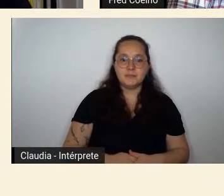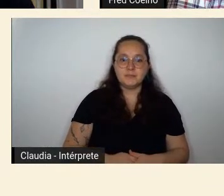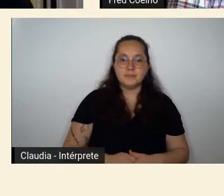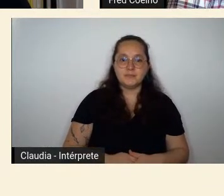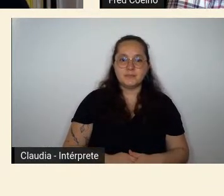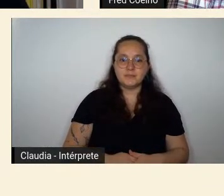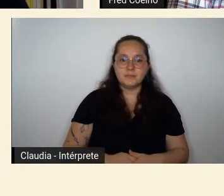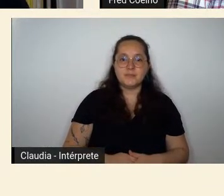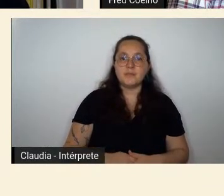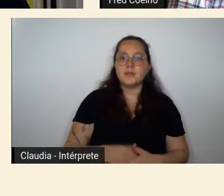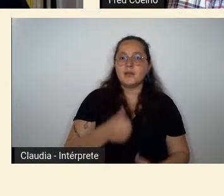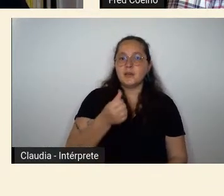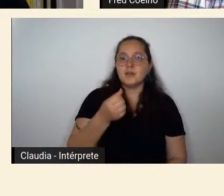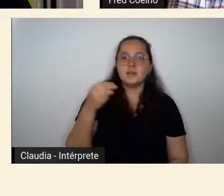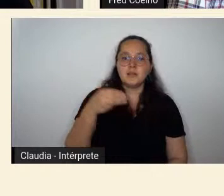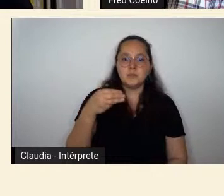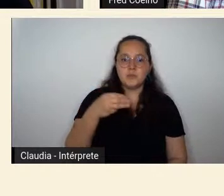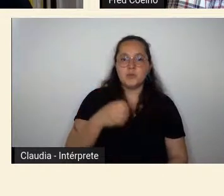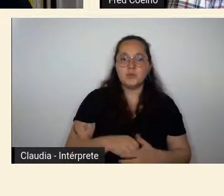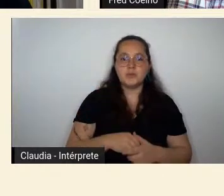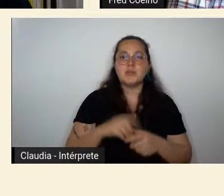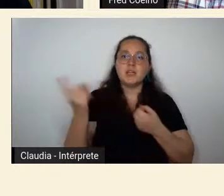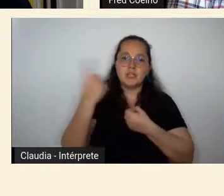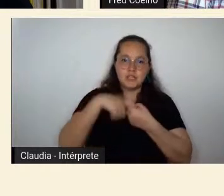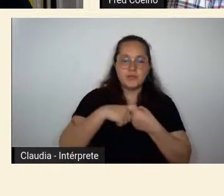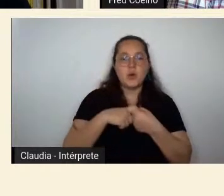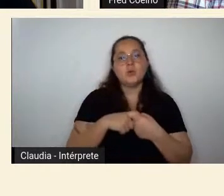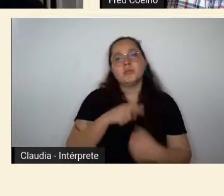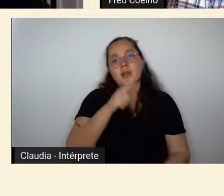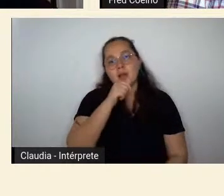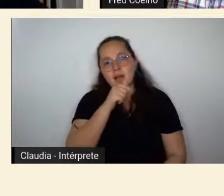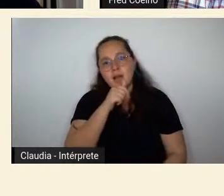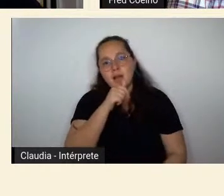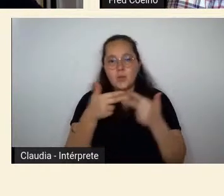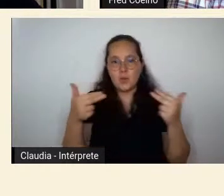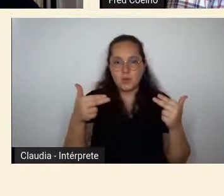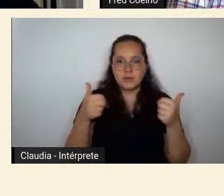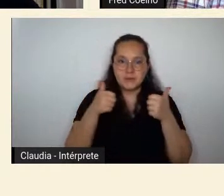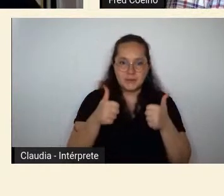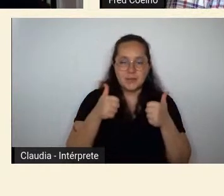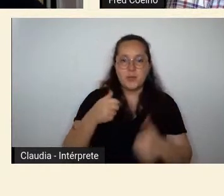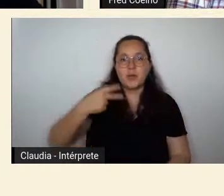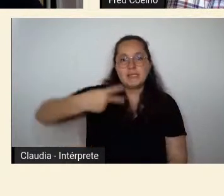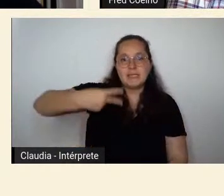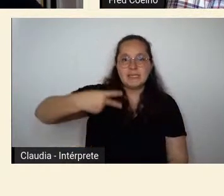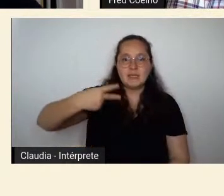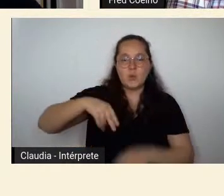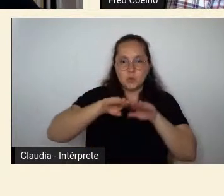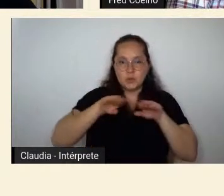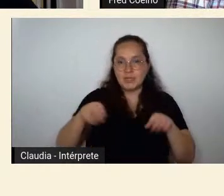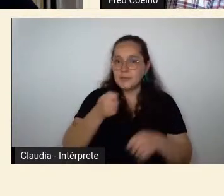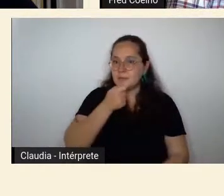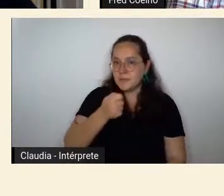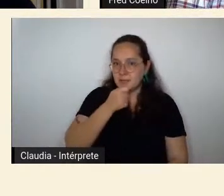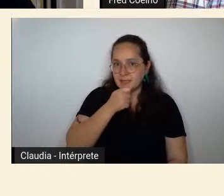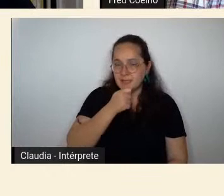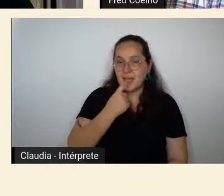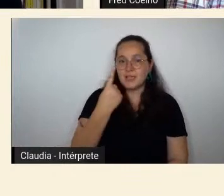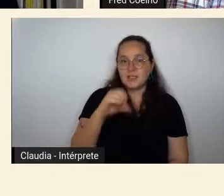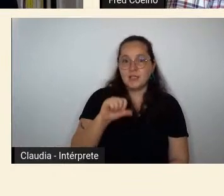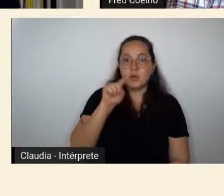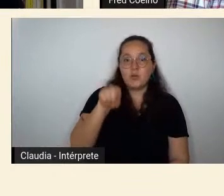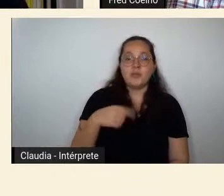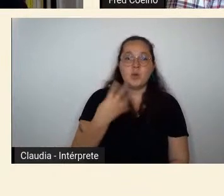seis minutos e a gente volta para todo mundo poder tomar uma água e a gente volta para a segunda mesa às 19h45